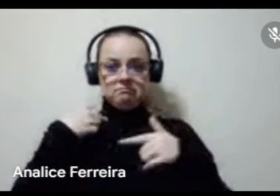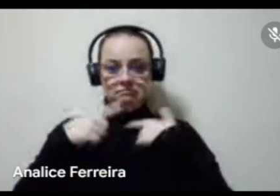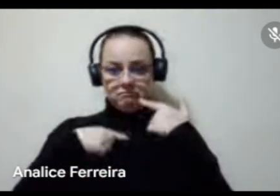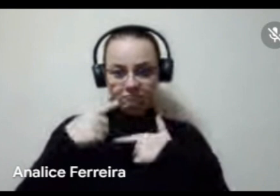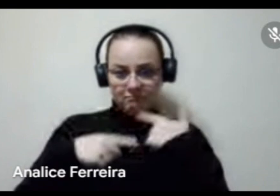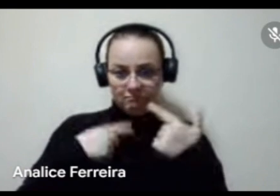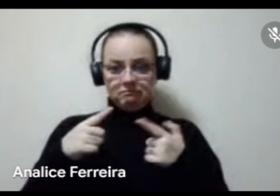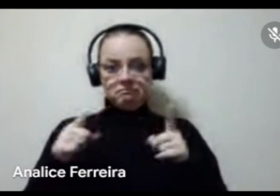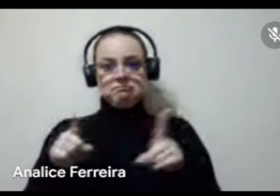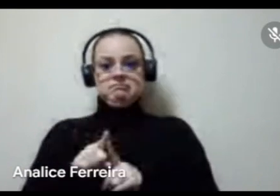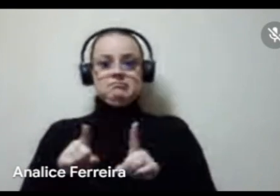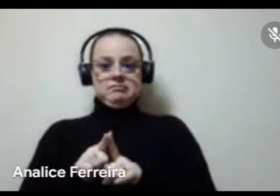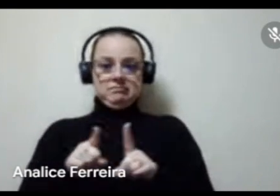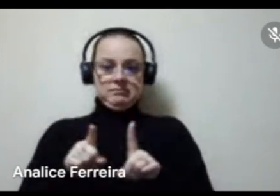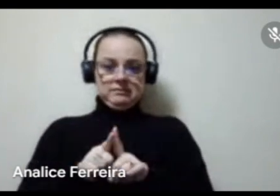gente tinha também